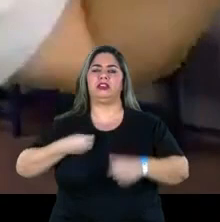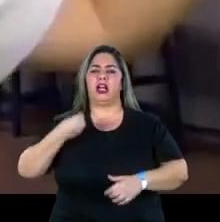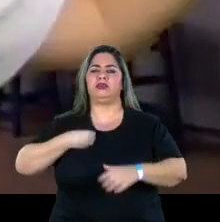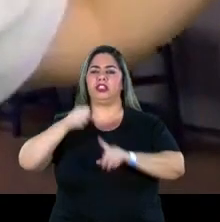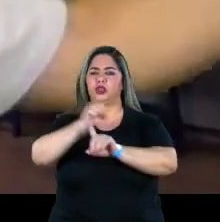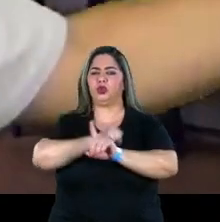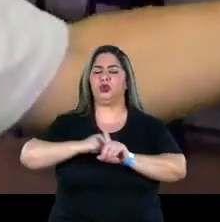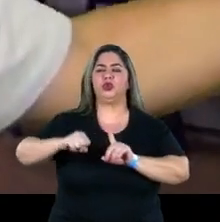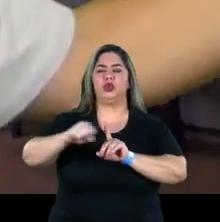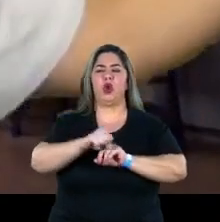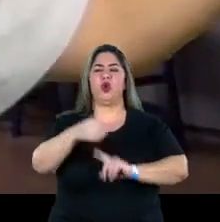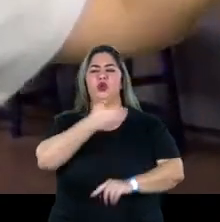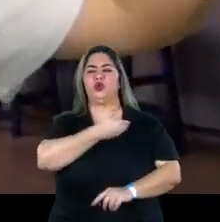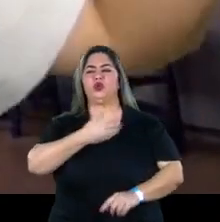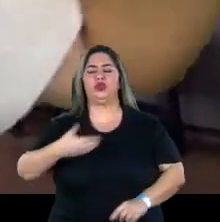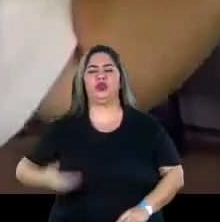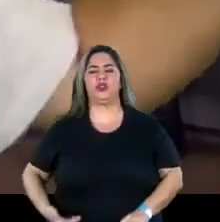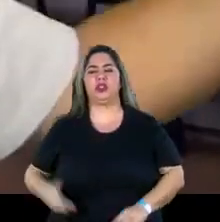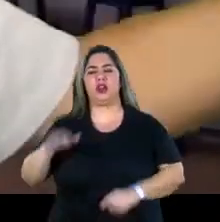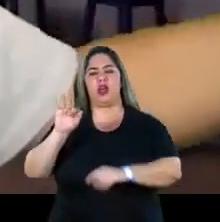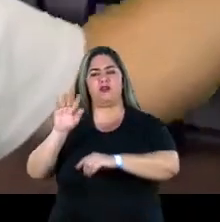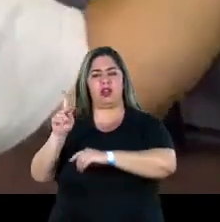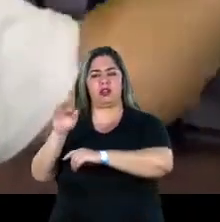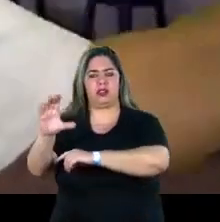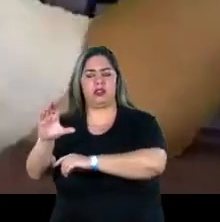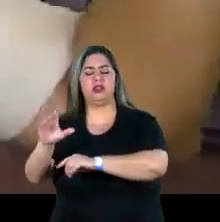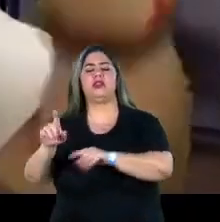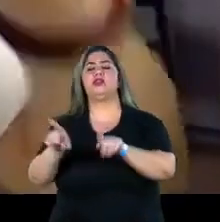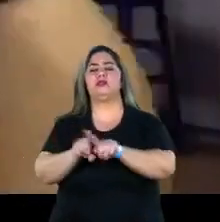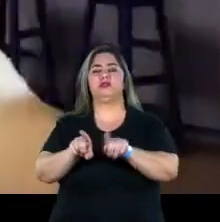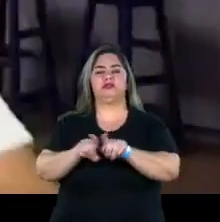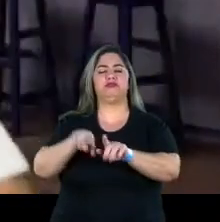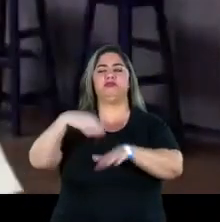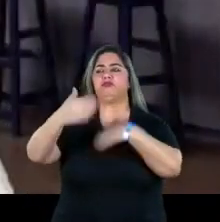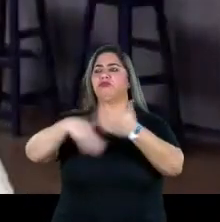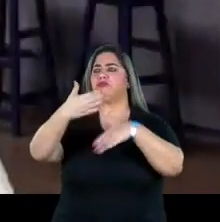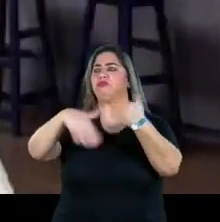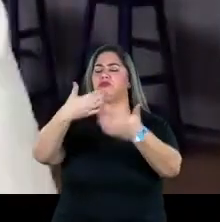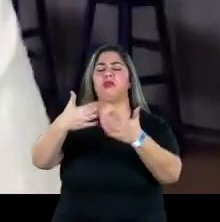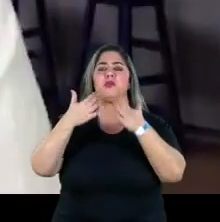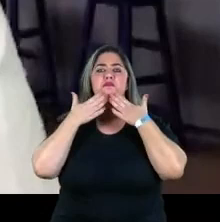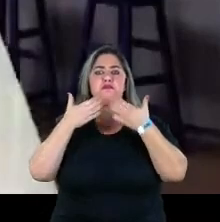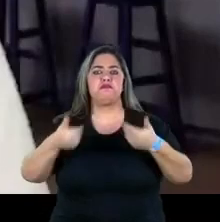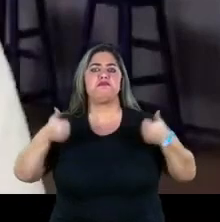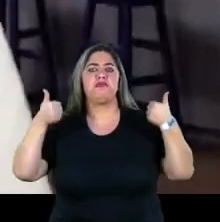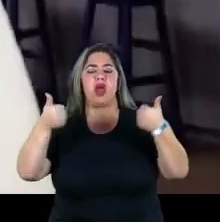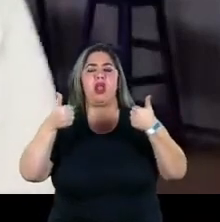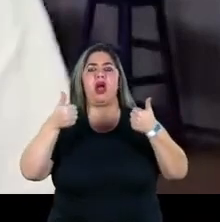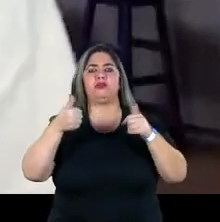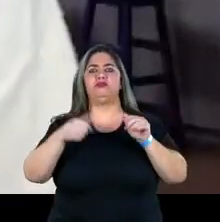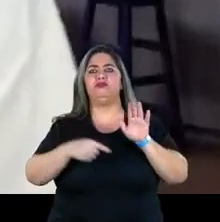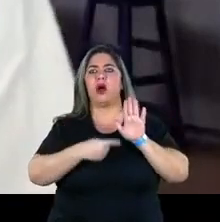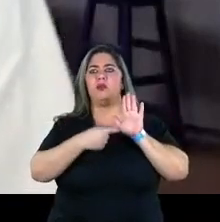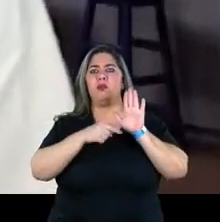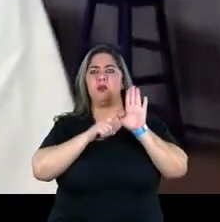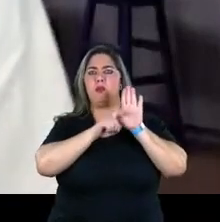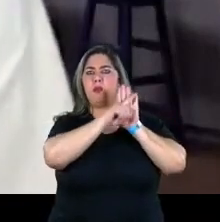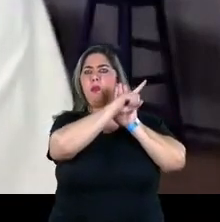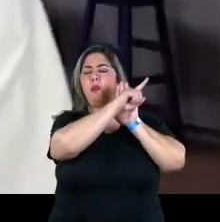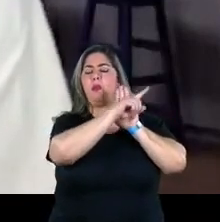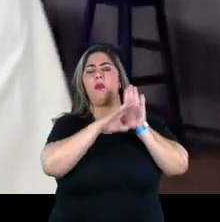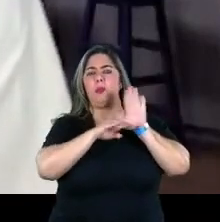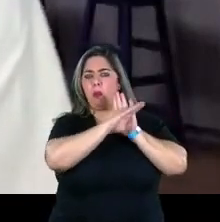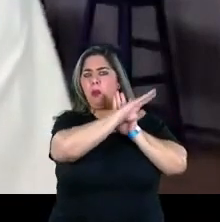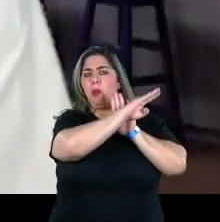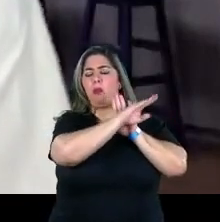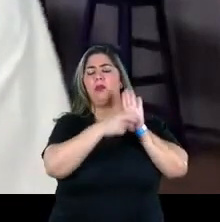Isso vem desde o governo Fernando Henrique num processo de melhora de indicadores sociais em